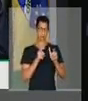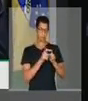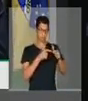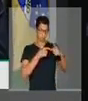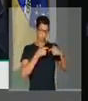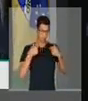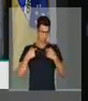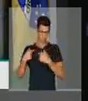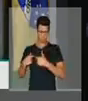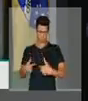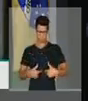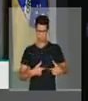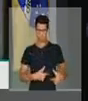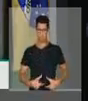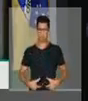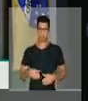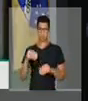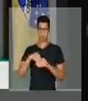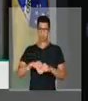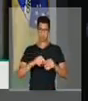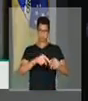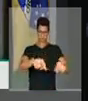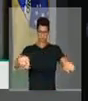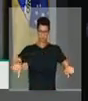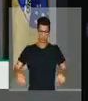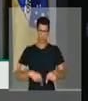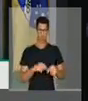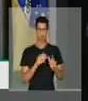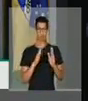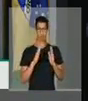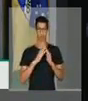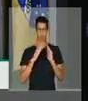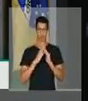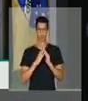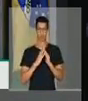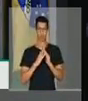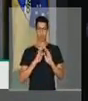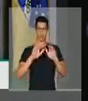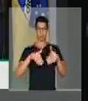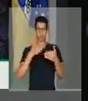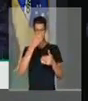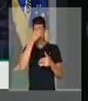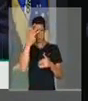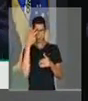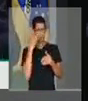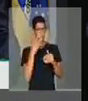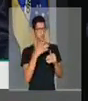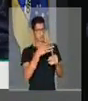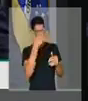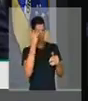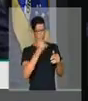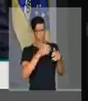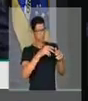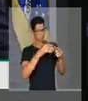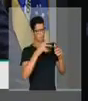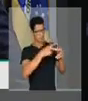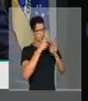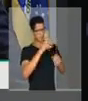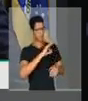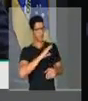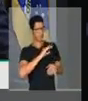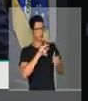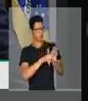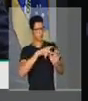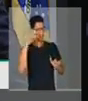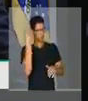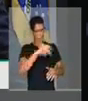na sala da sua casa, passaram a torturá-lo na